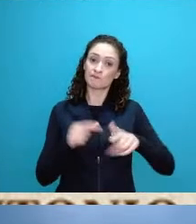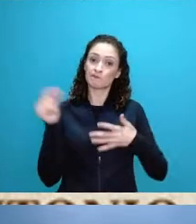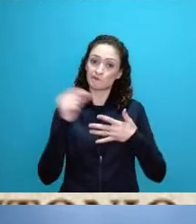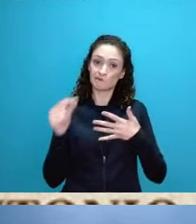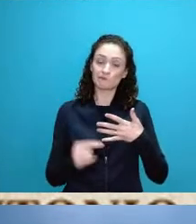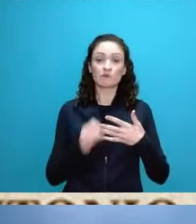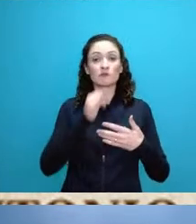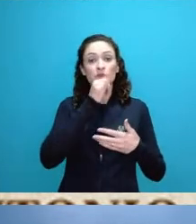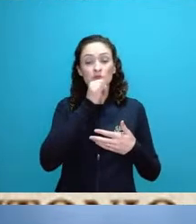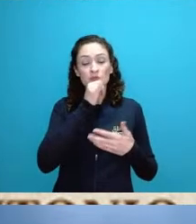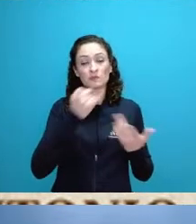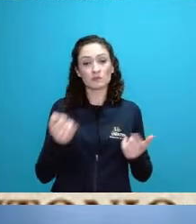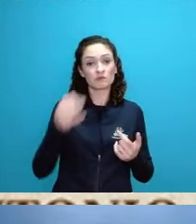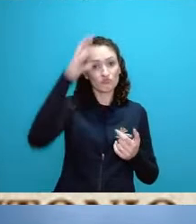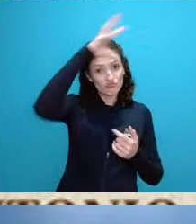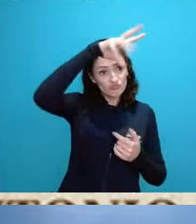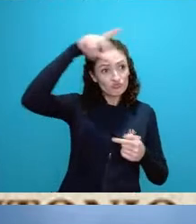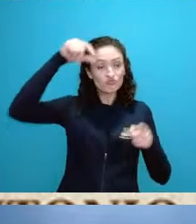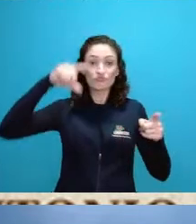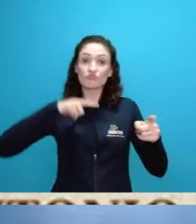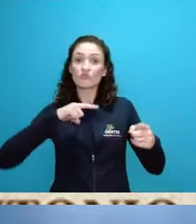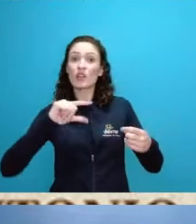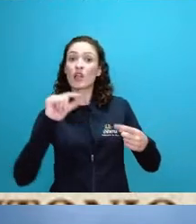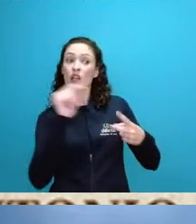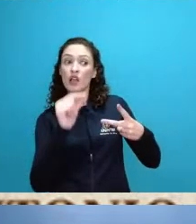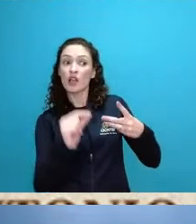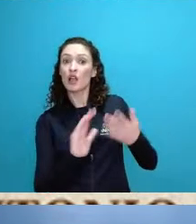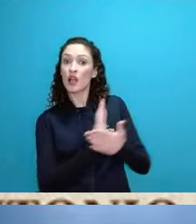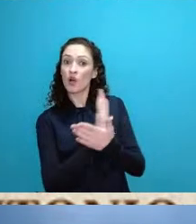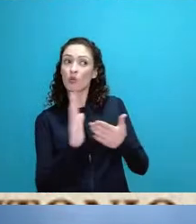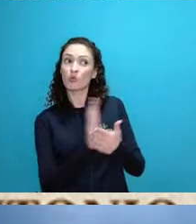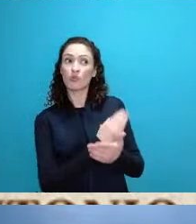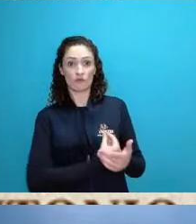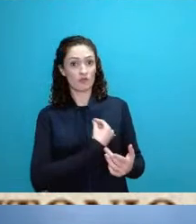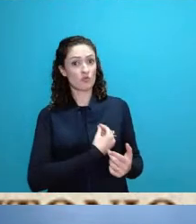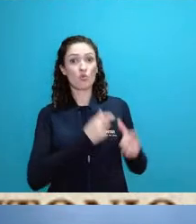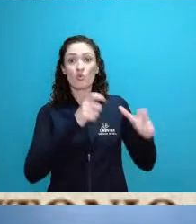únicas endêmicas que só ocorrem lá né se as espécies forem extintas por